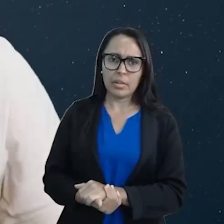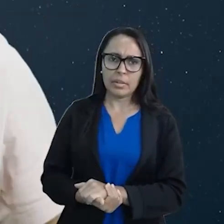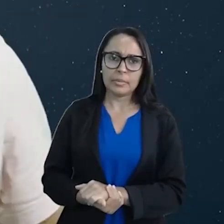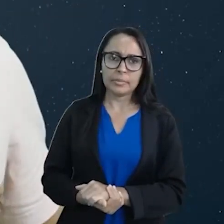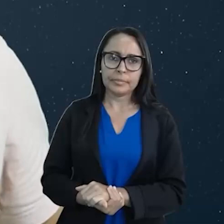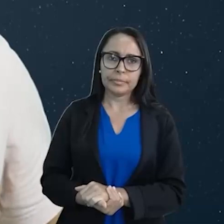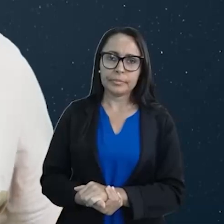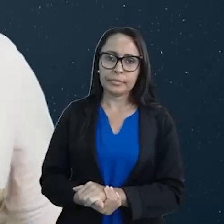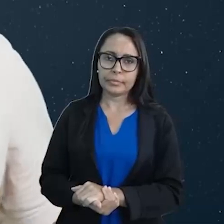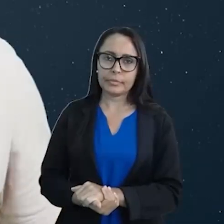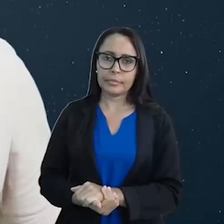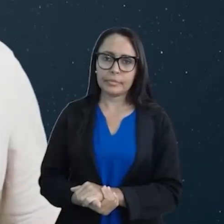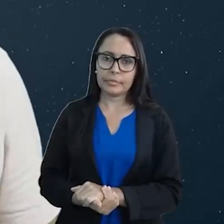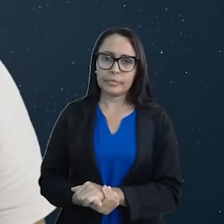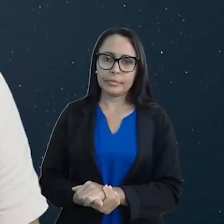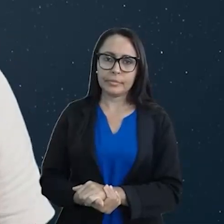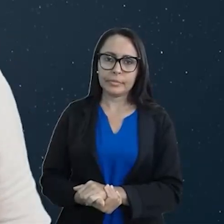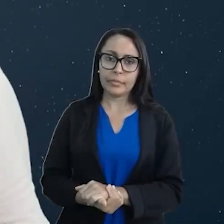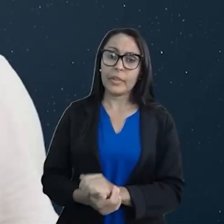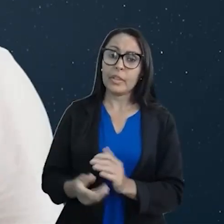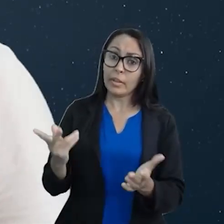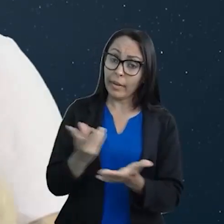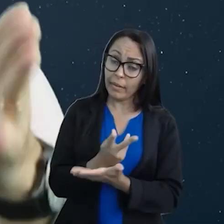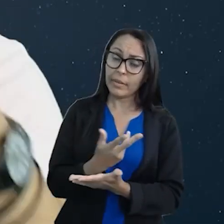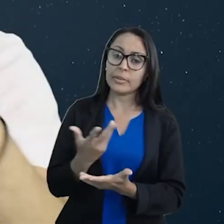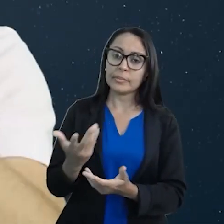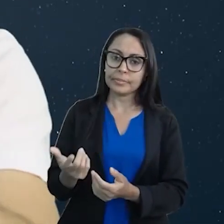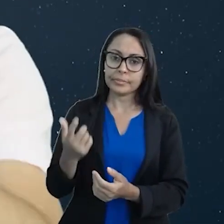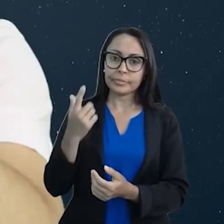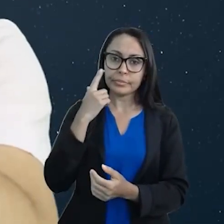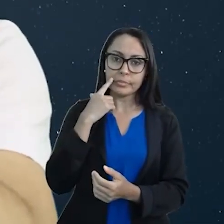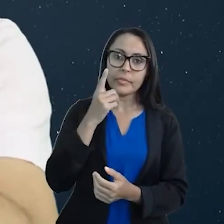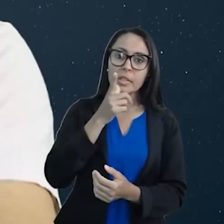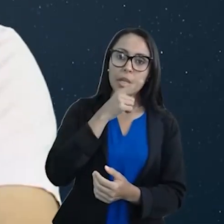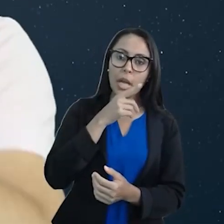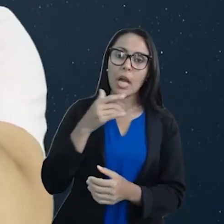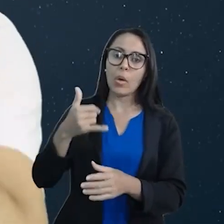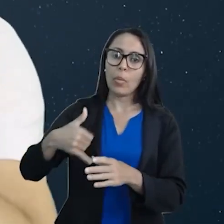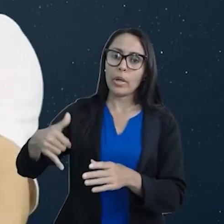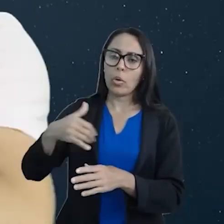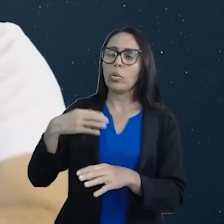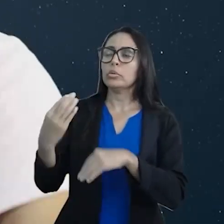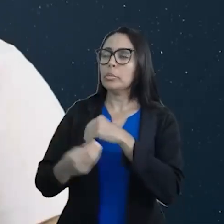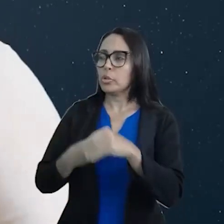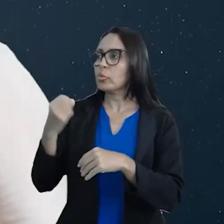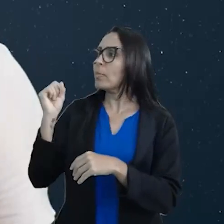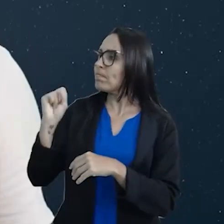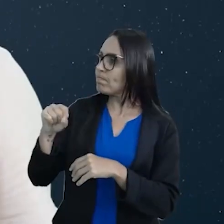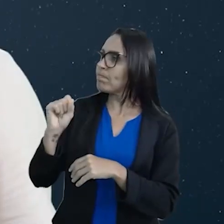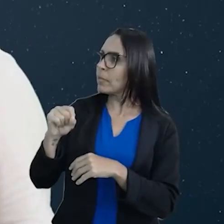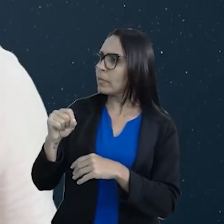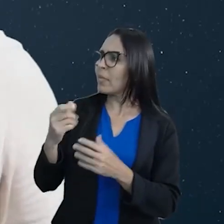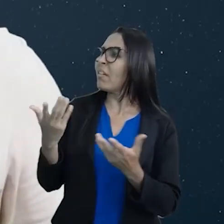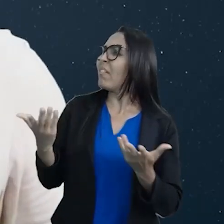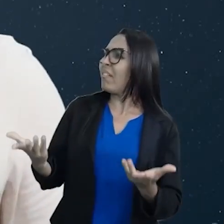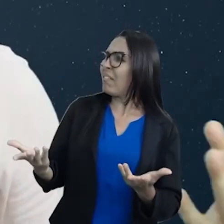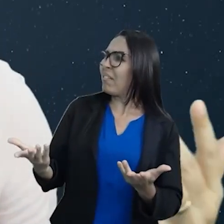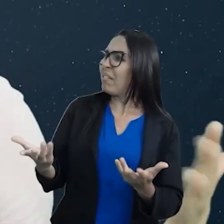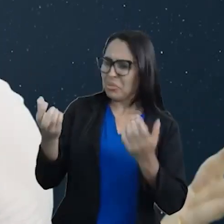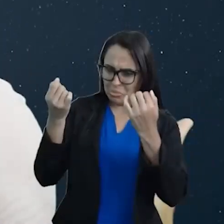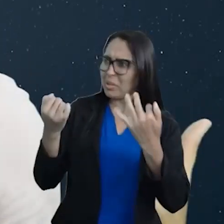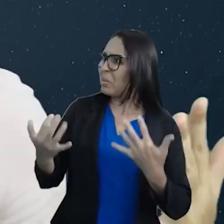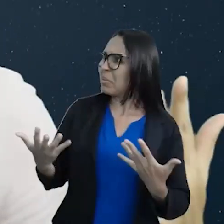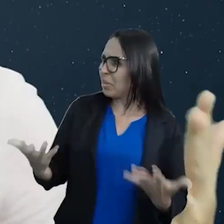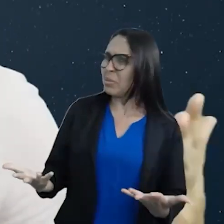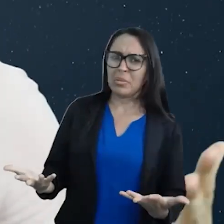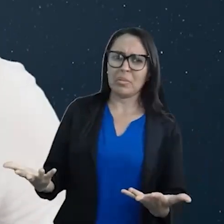Vou te assinar aqui. Está errado. Água e óleo se mistura sim. Oxi, me explique,